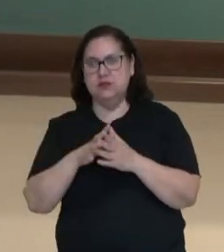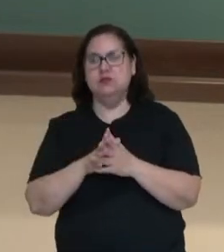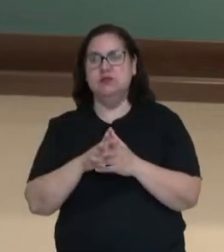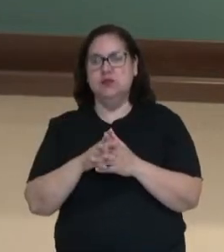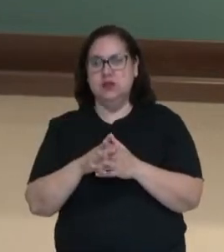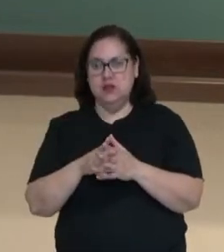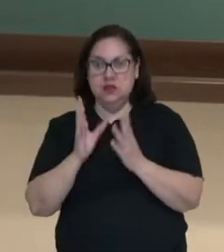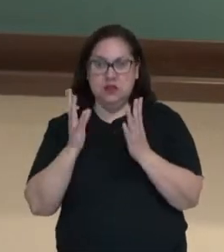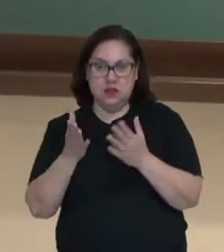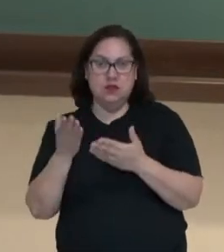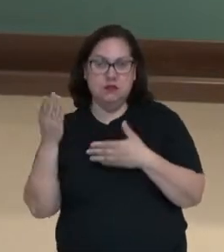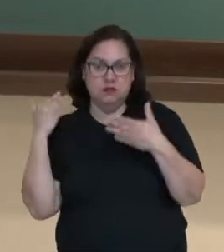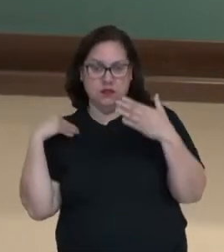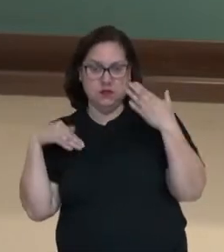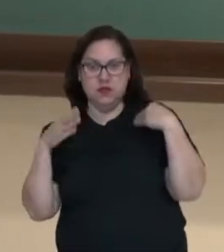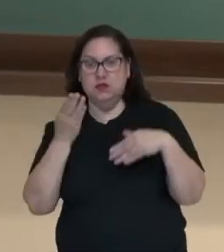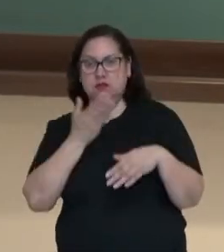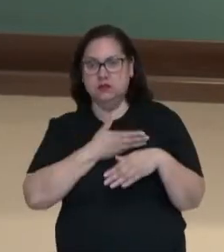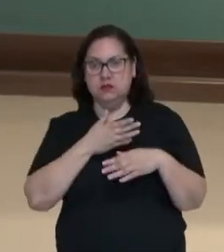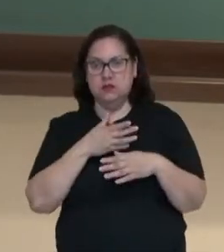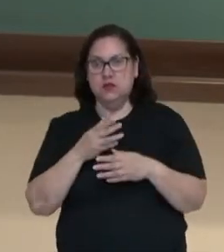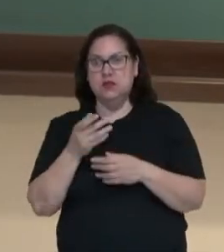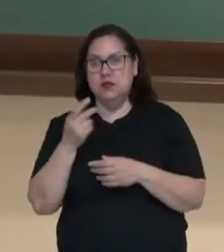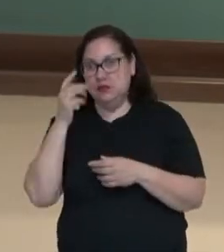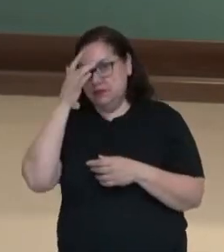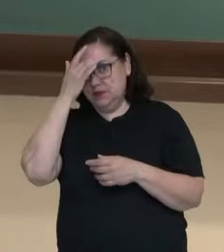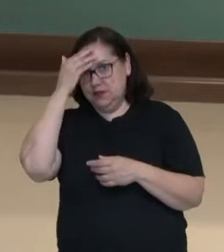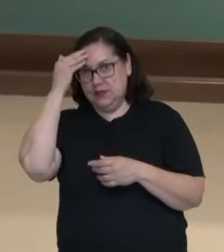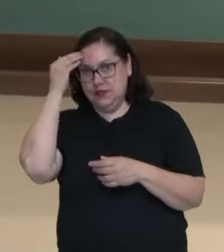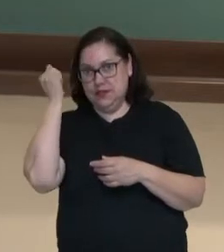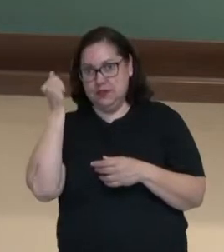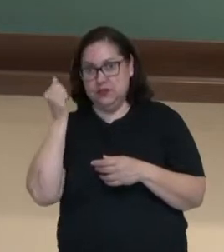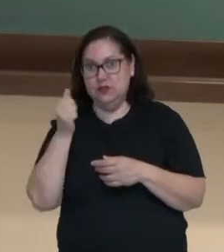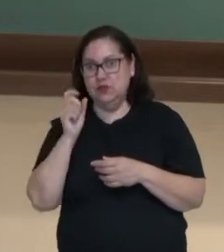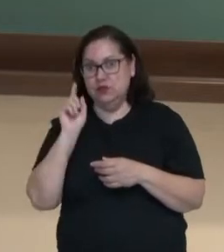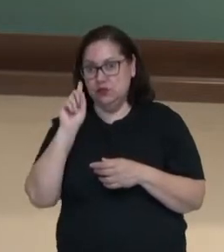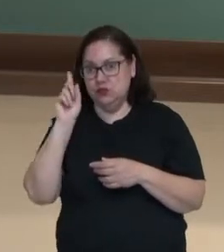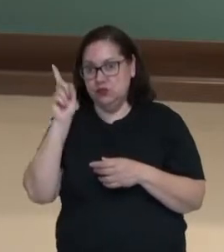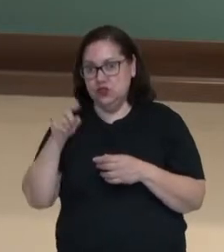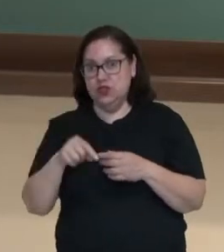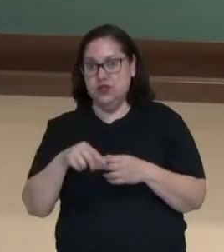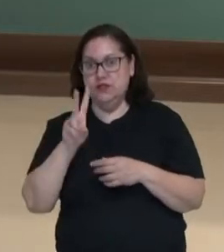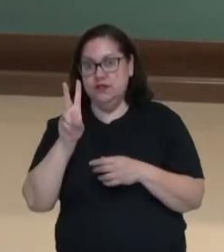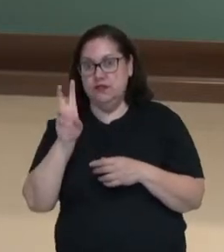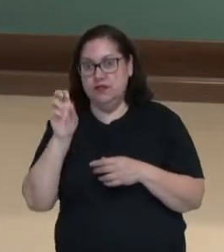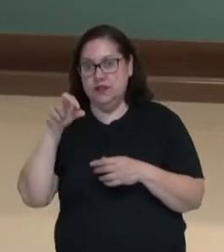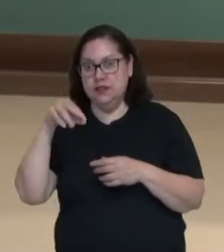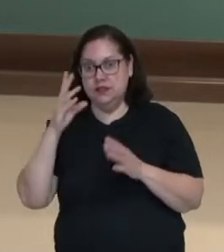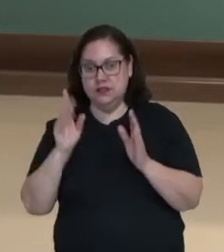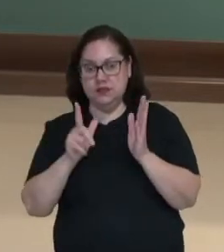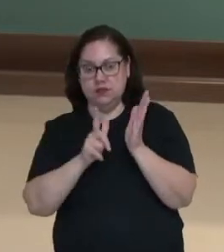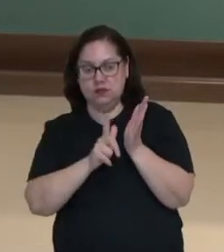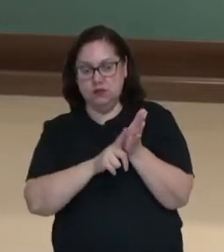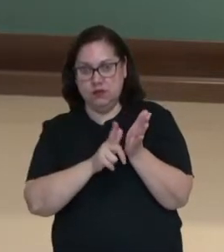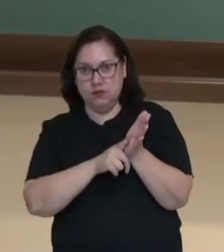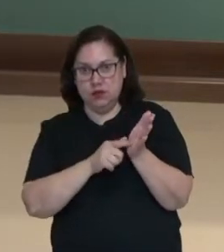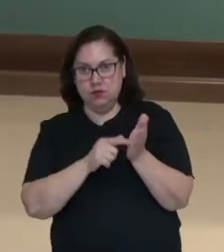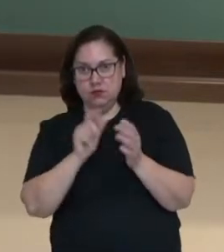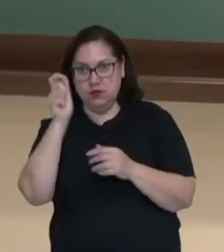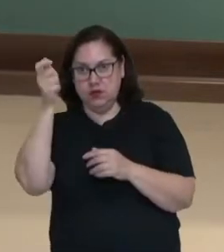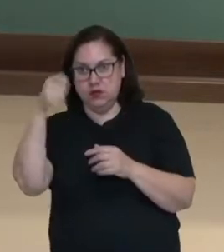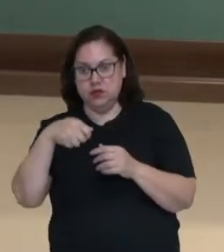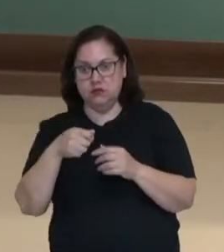crédito, se ele quer sair com os amigos, a gente não pode esquecer o seguinte. No dia do vencimento da fatura dele, do cartão,